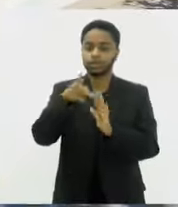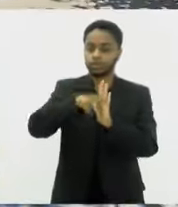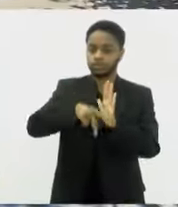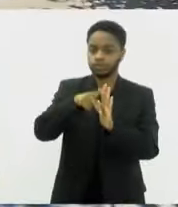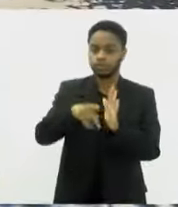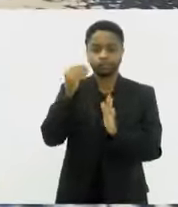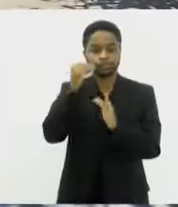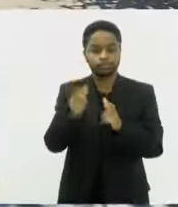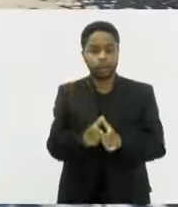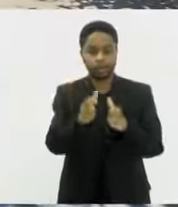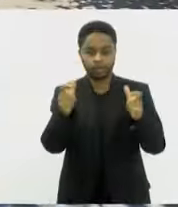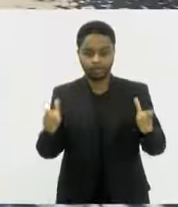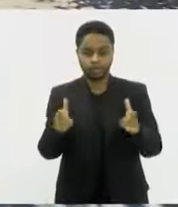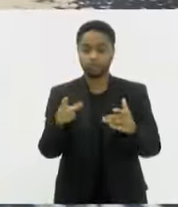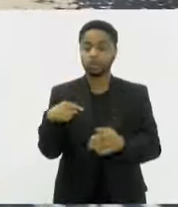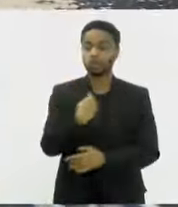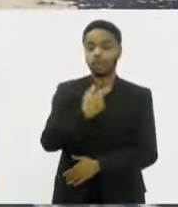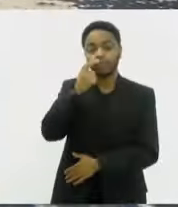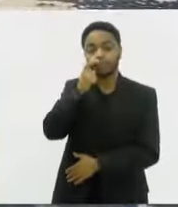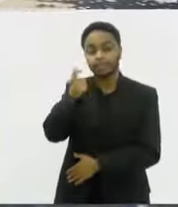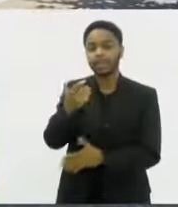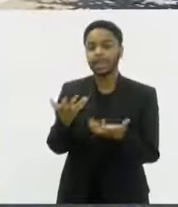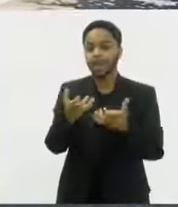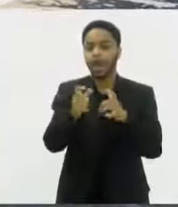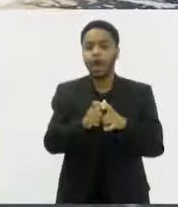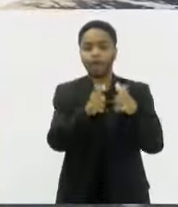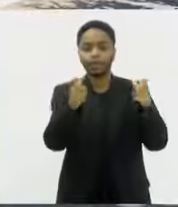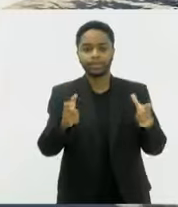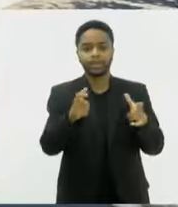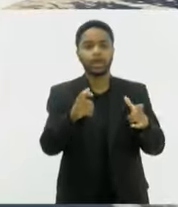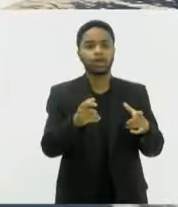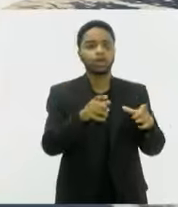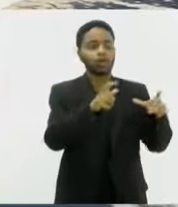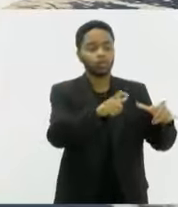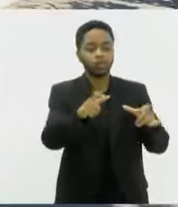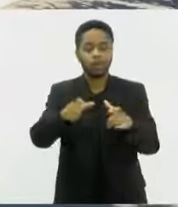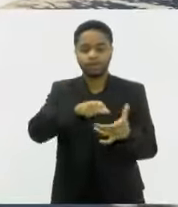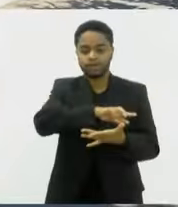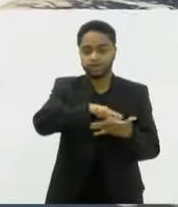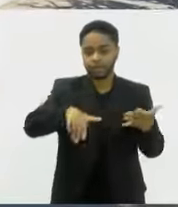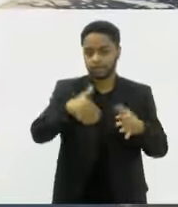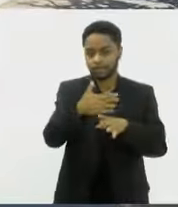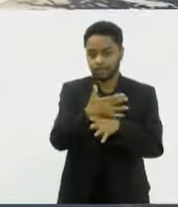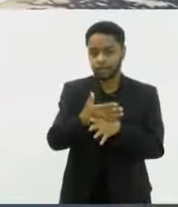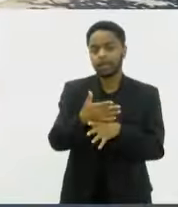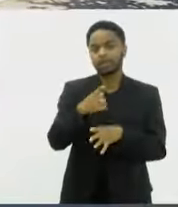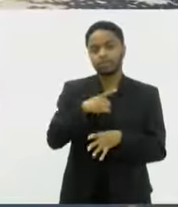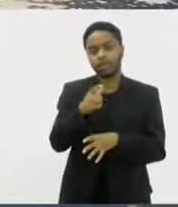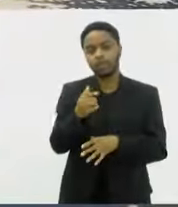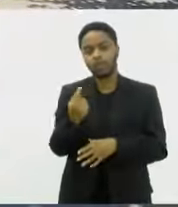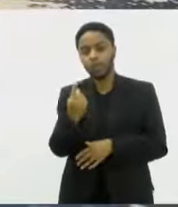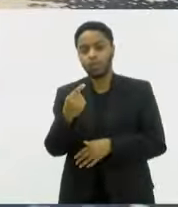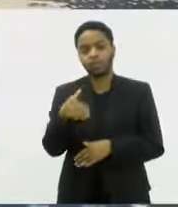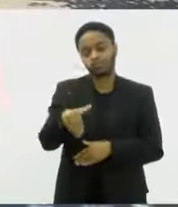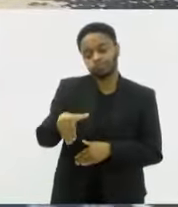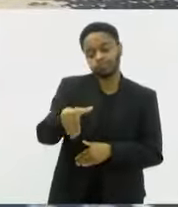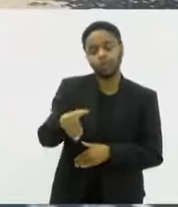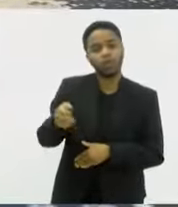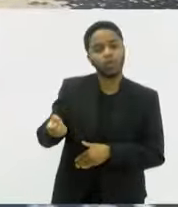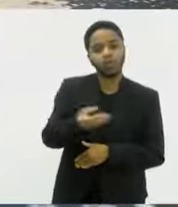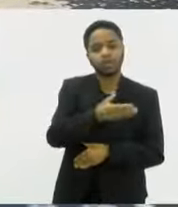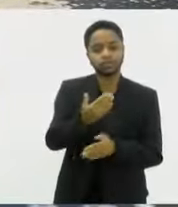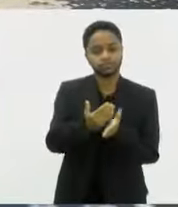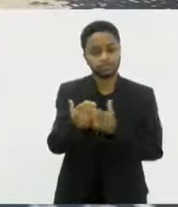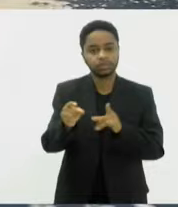expansão Nosso interesse é expandir pra cidade inteira A gente vai ter uma em Teipo Açú que tá prédio pra inaugurar A gente quer fazer em Ponta Negra Fazer pela